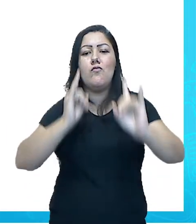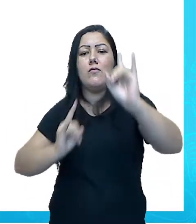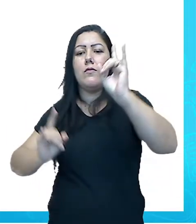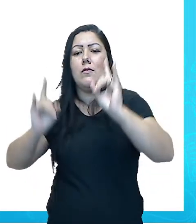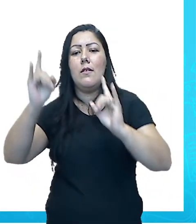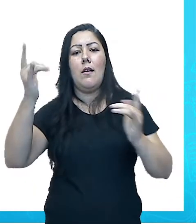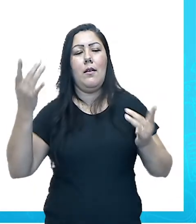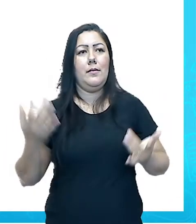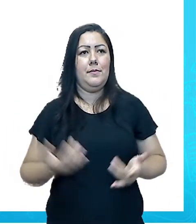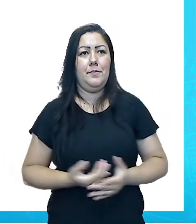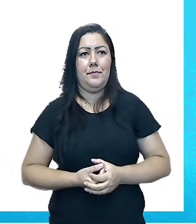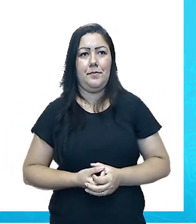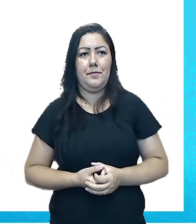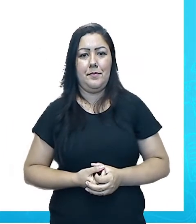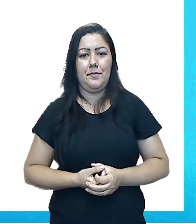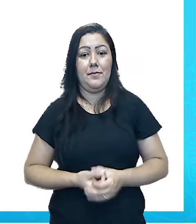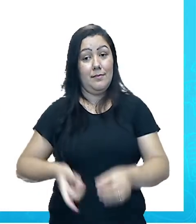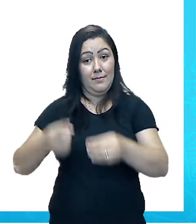ação do homem,